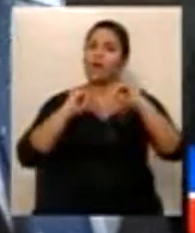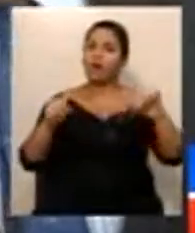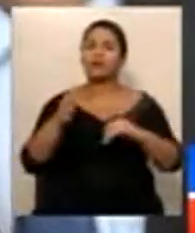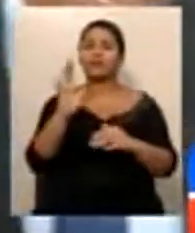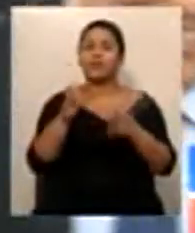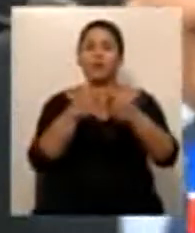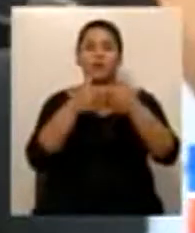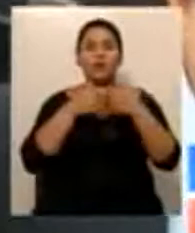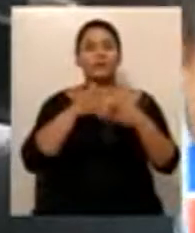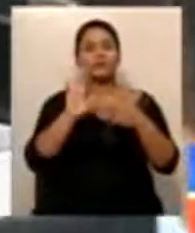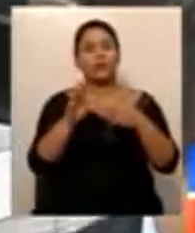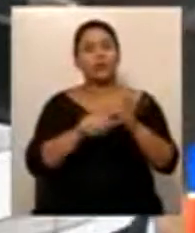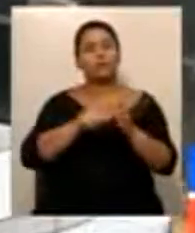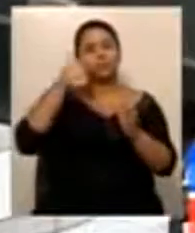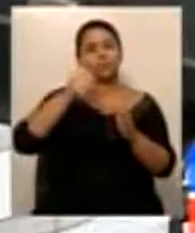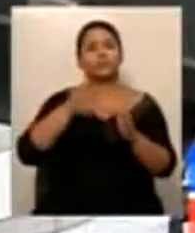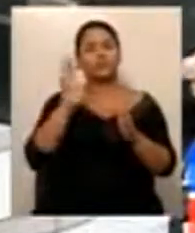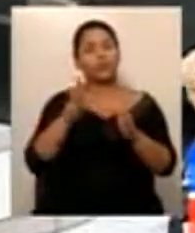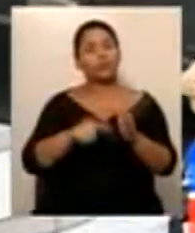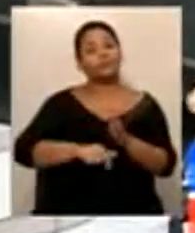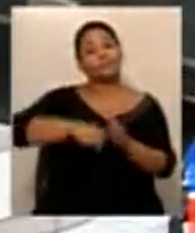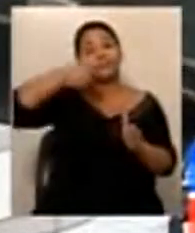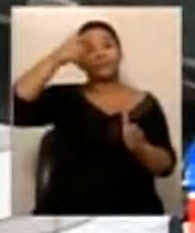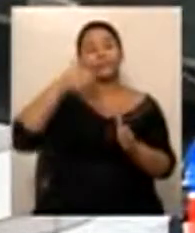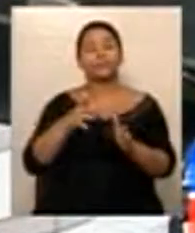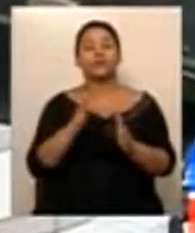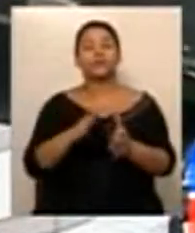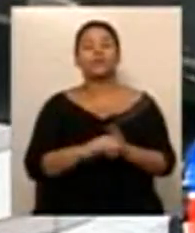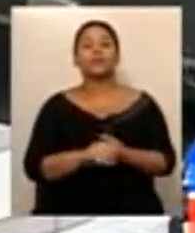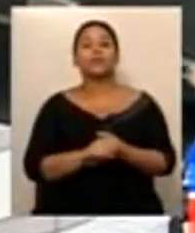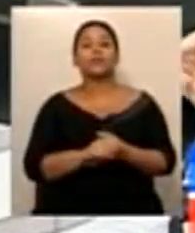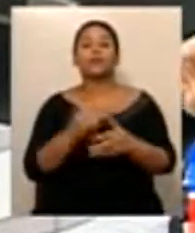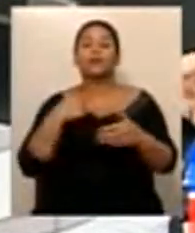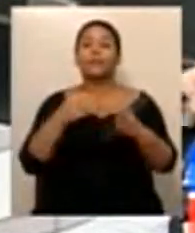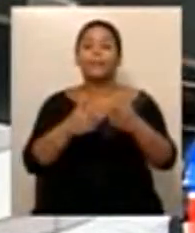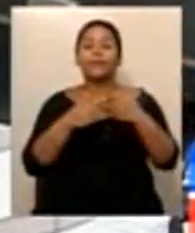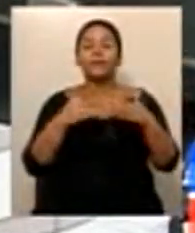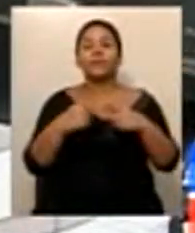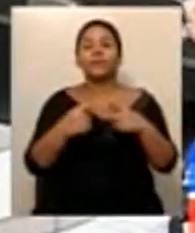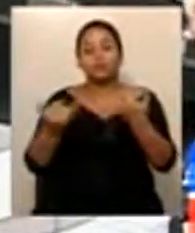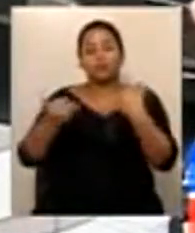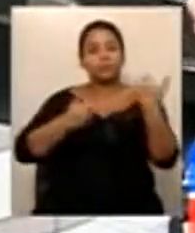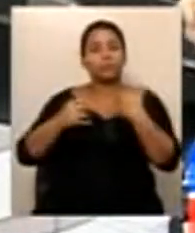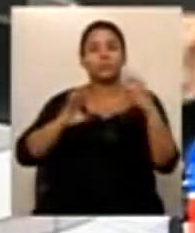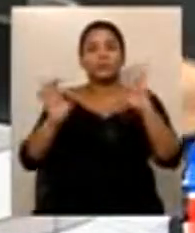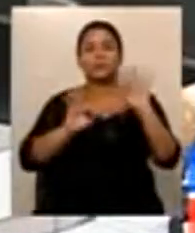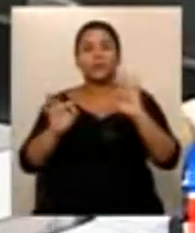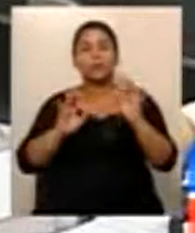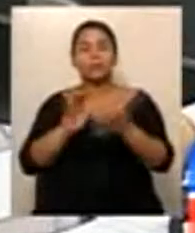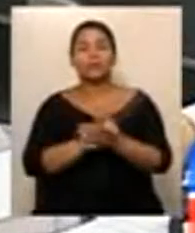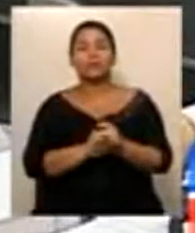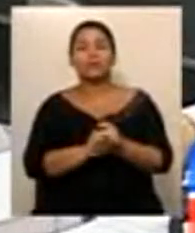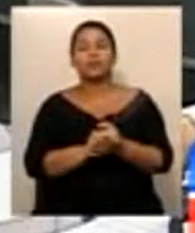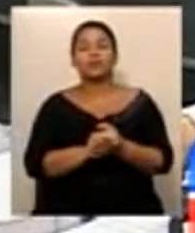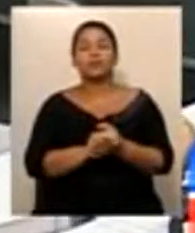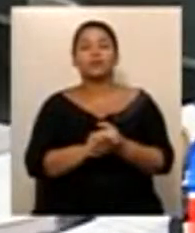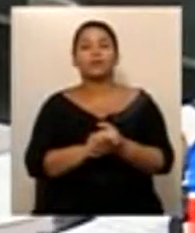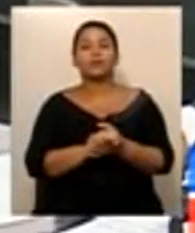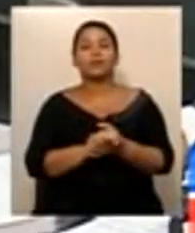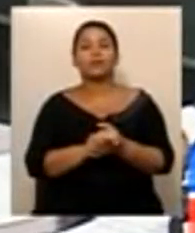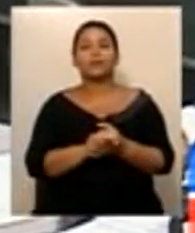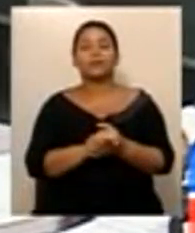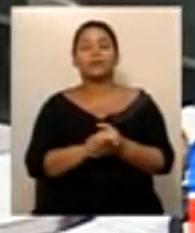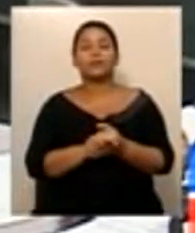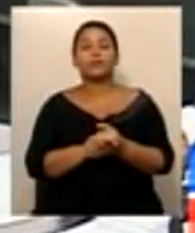que, V. Exª, nós ficamos sem informação, porque o sistema não informatizado não